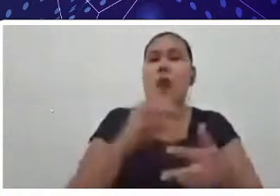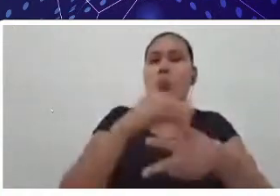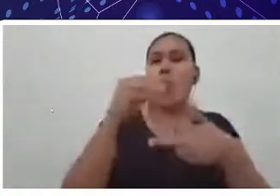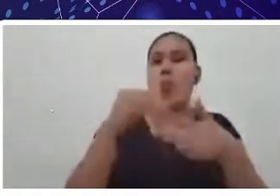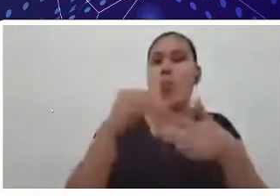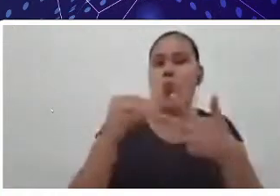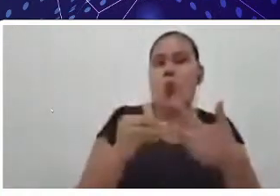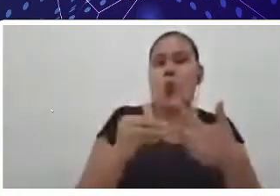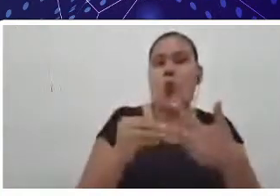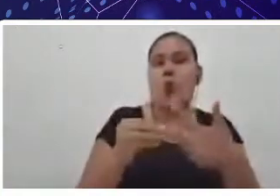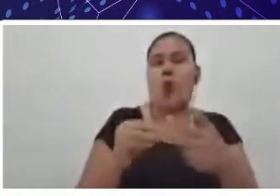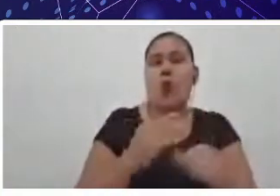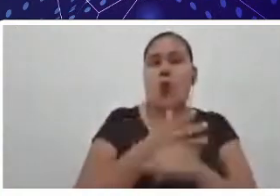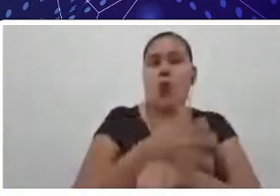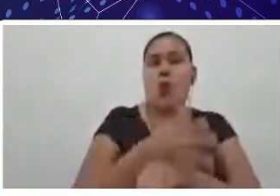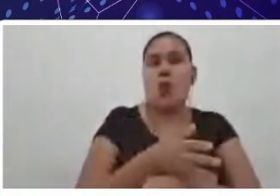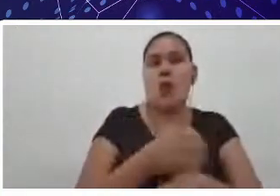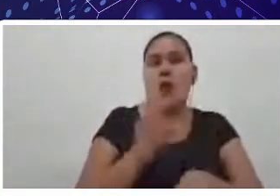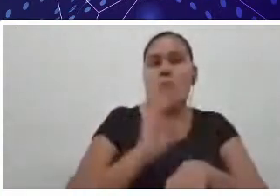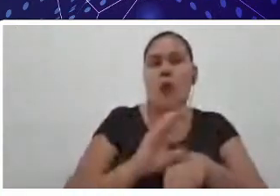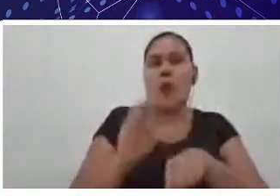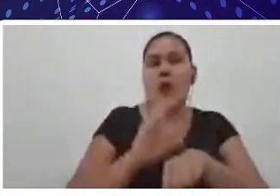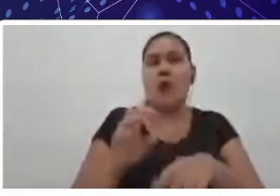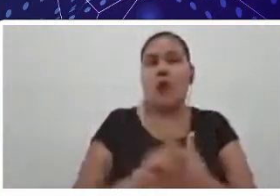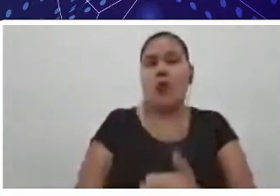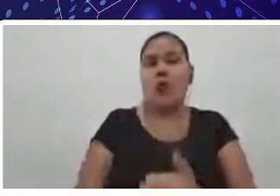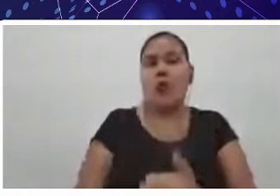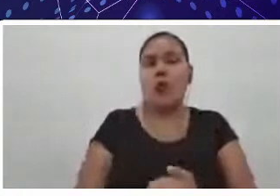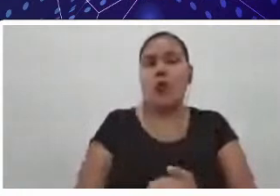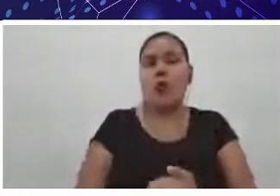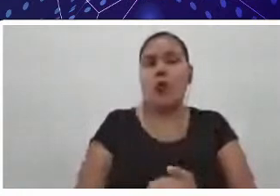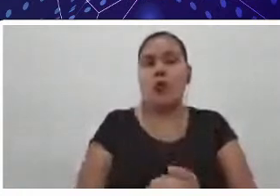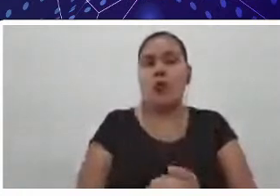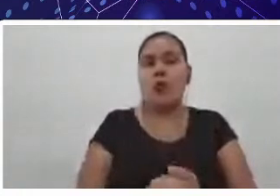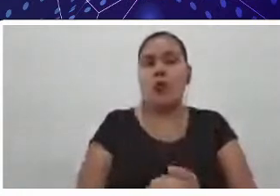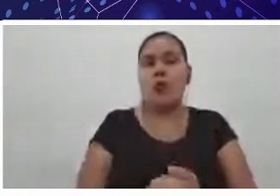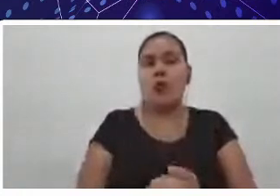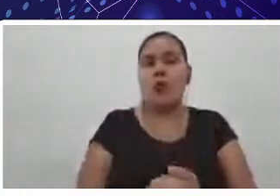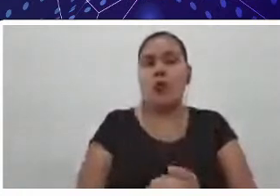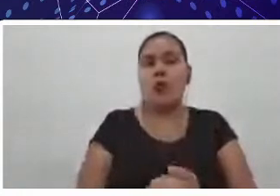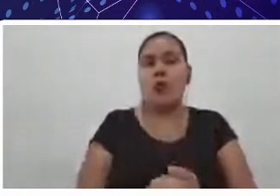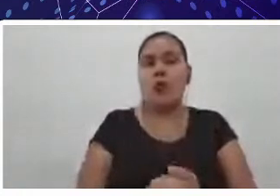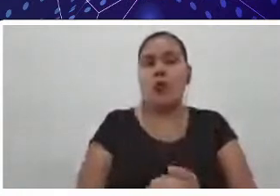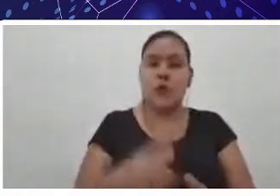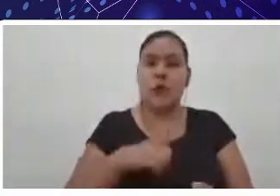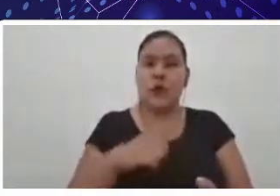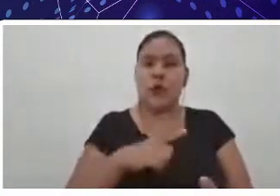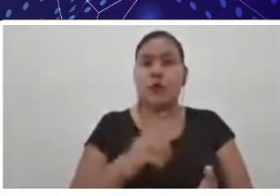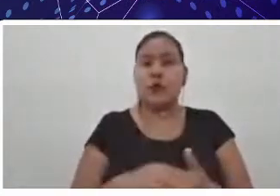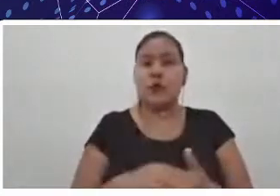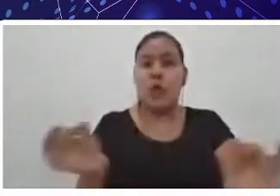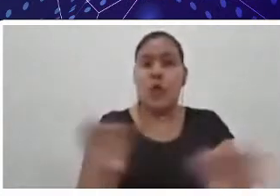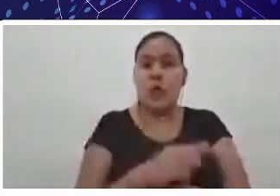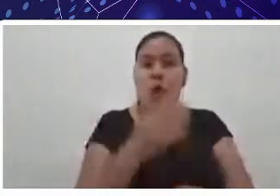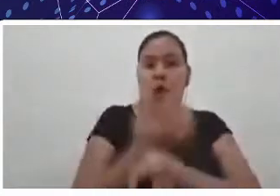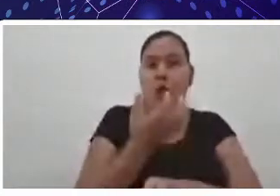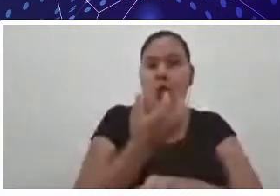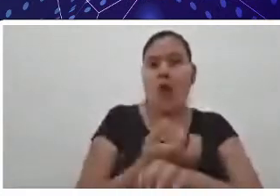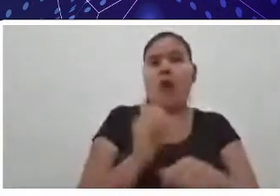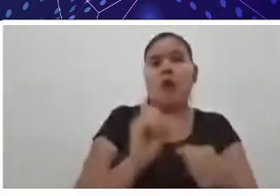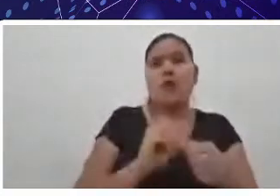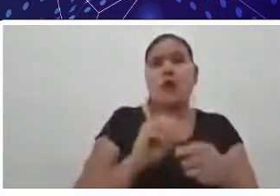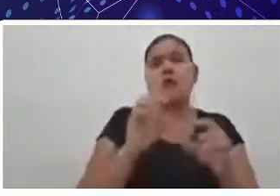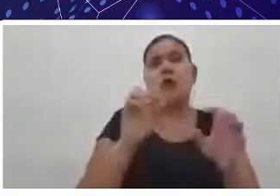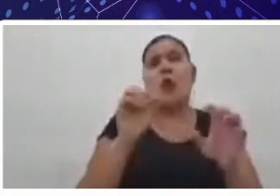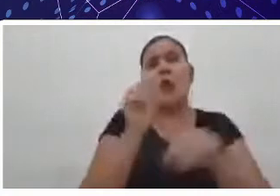assim, então, ele já tem eliminadas aquelas disciplinas que ele fez como aluno especial. E ele já vai se integrando no grupo,